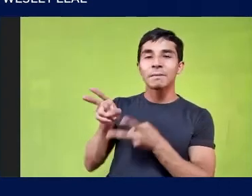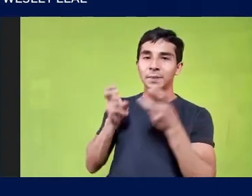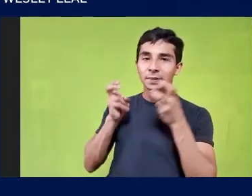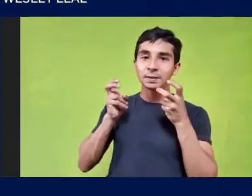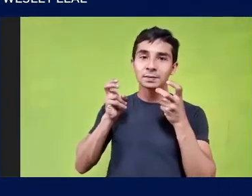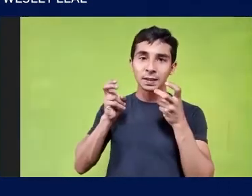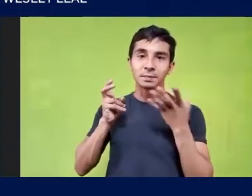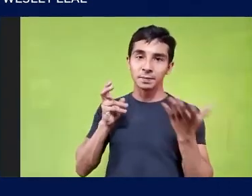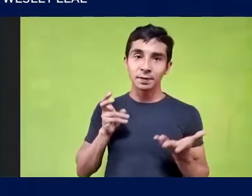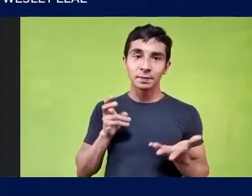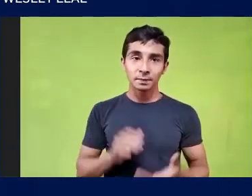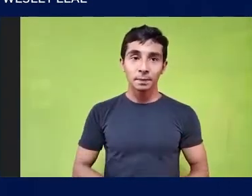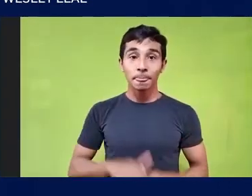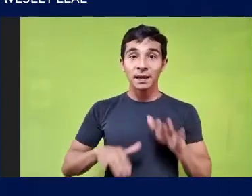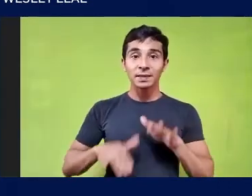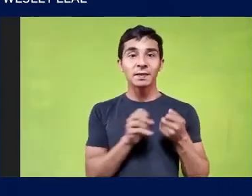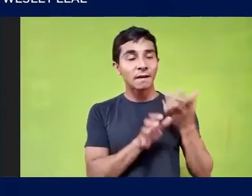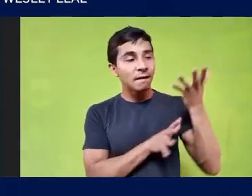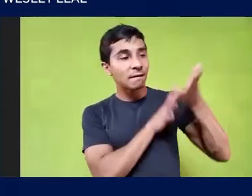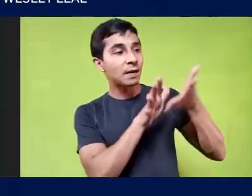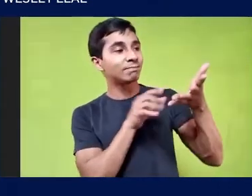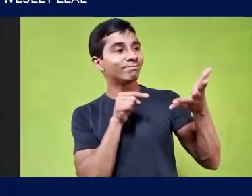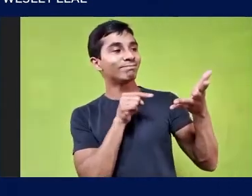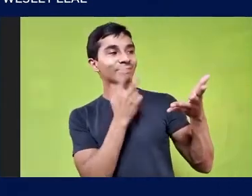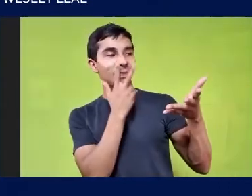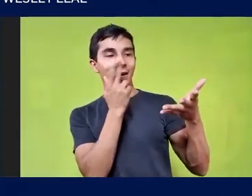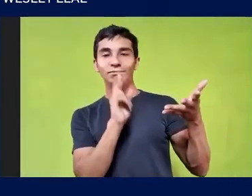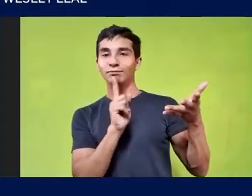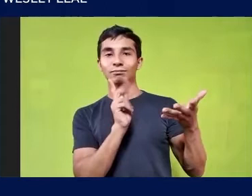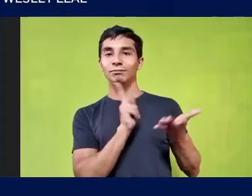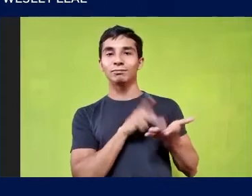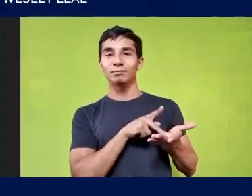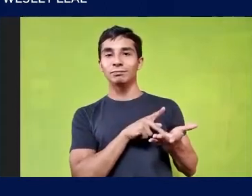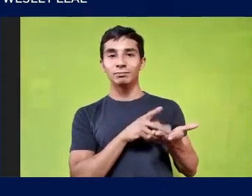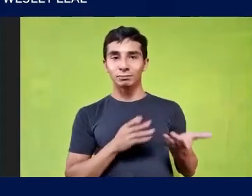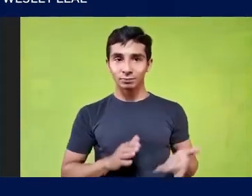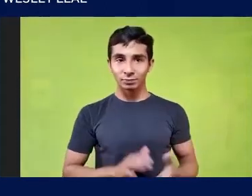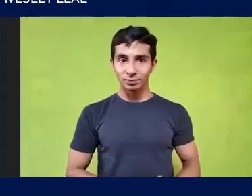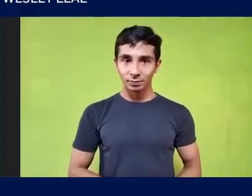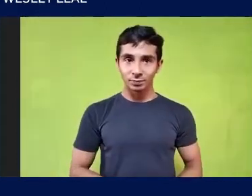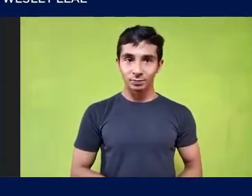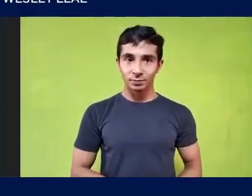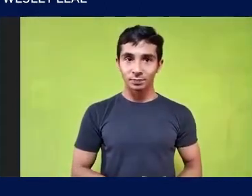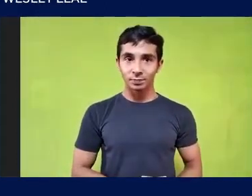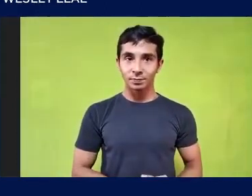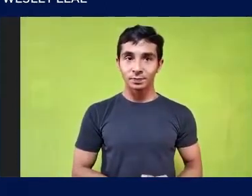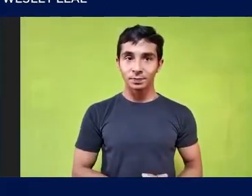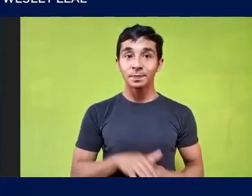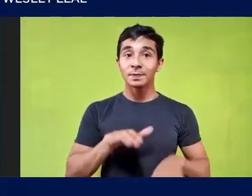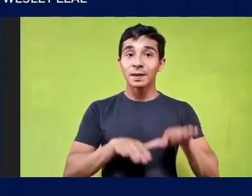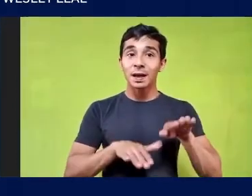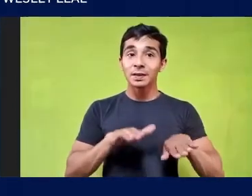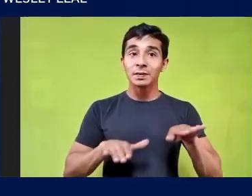Mas pode ser Que não Pode ser Que pode ser Que mude De ideia Porque se vier Uma coisa Muito mais forte Pode